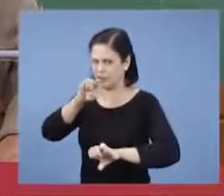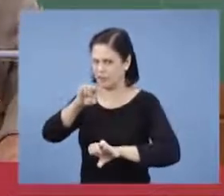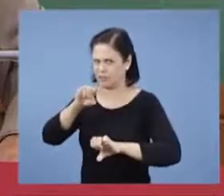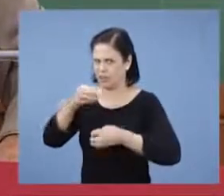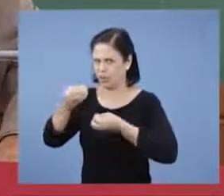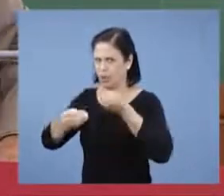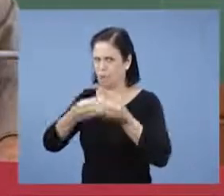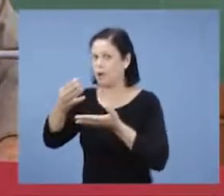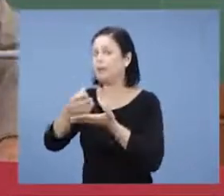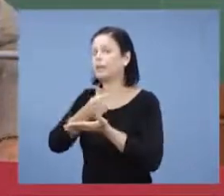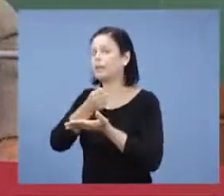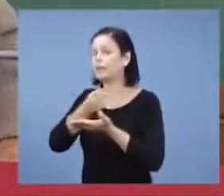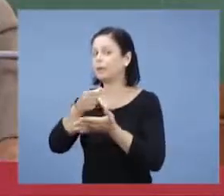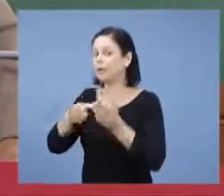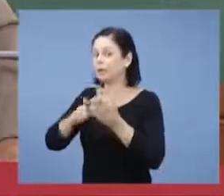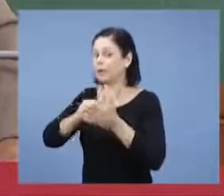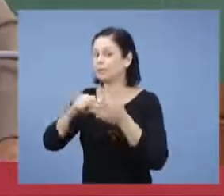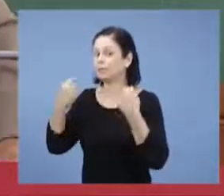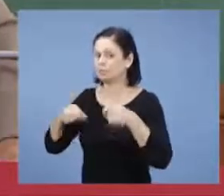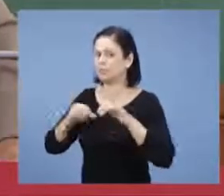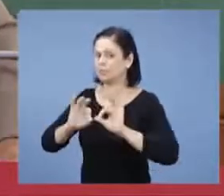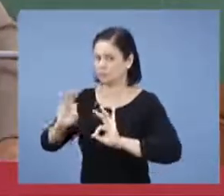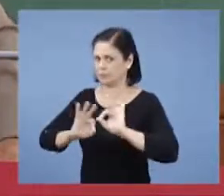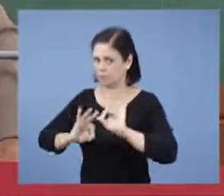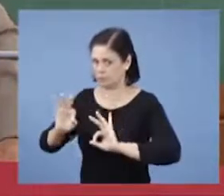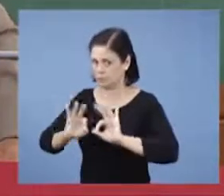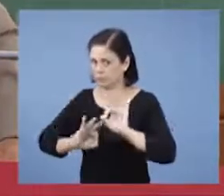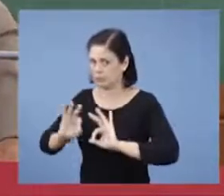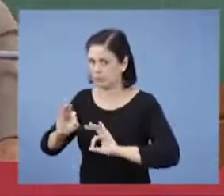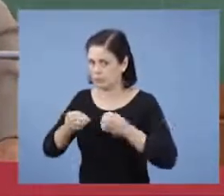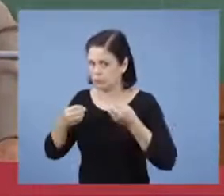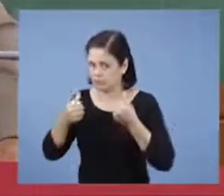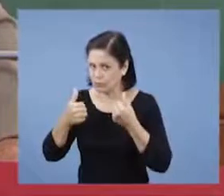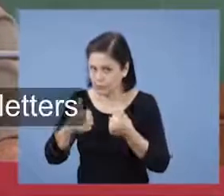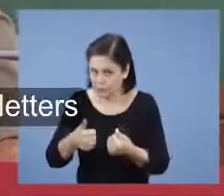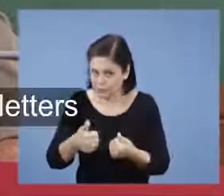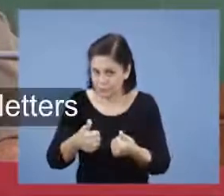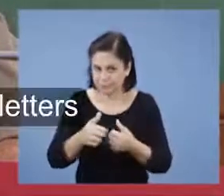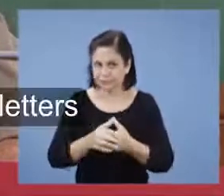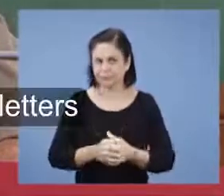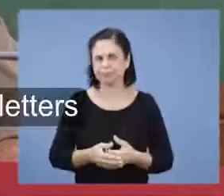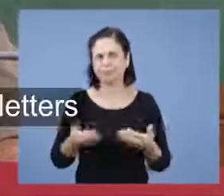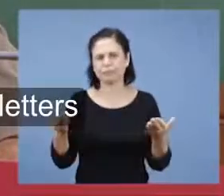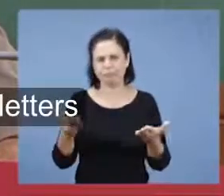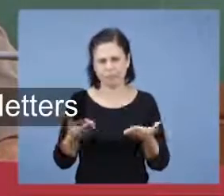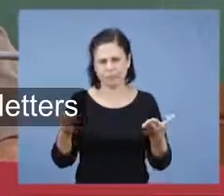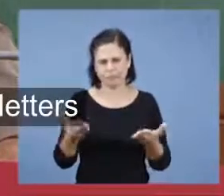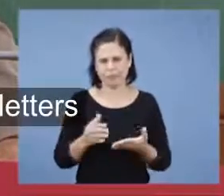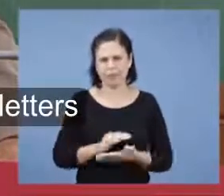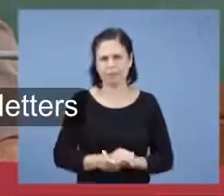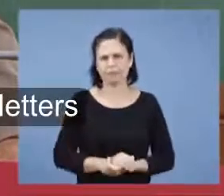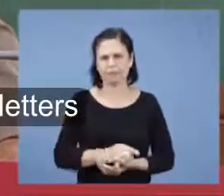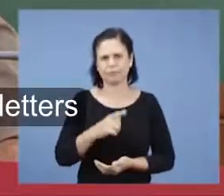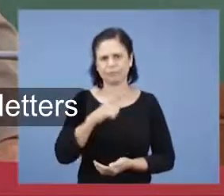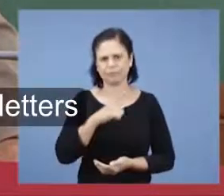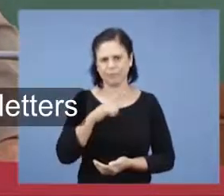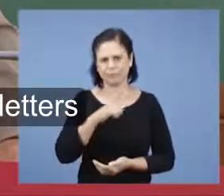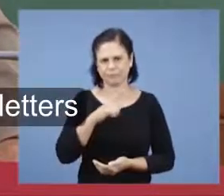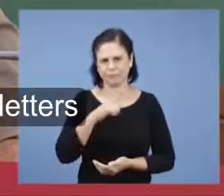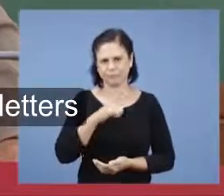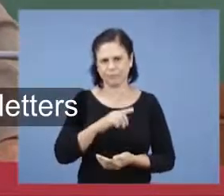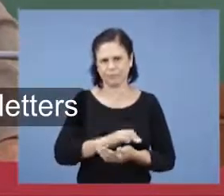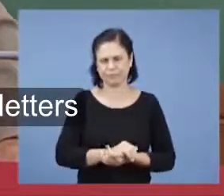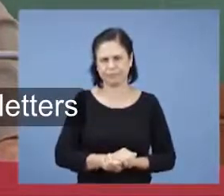preparado não. Toda a nossa preocupação está voltada com isso. Nós vamos ter agora, vamos entrar